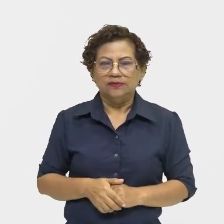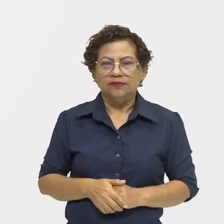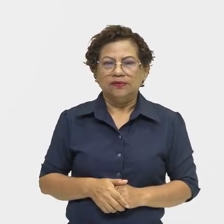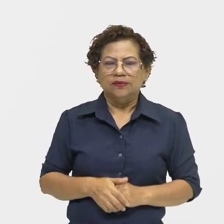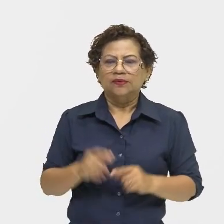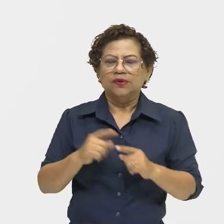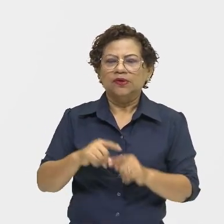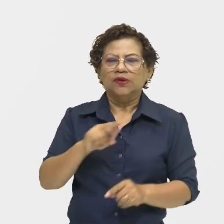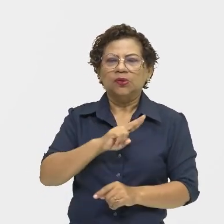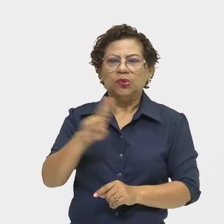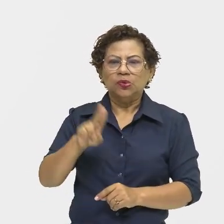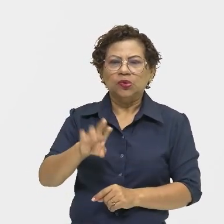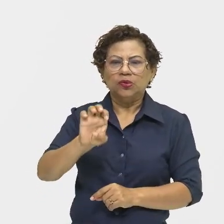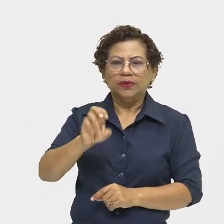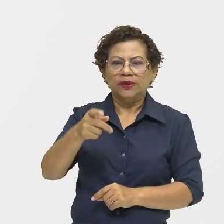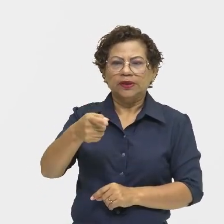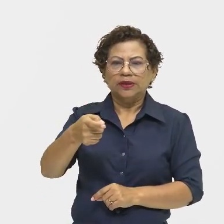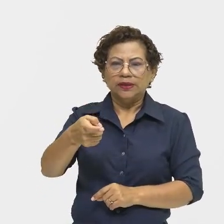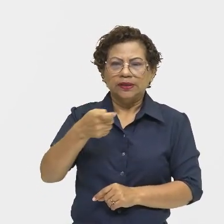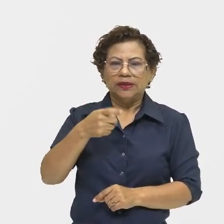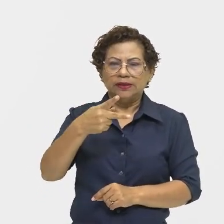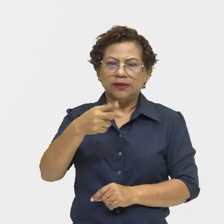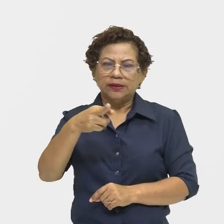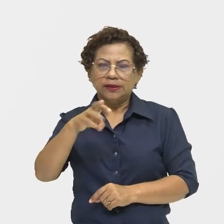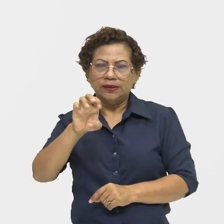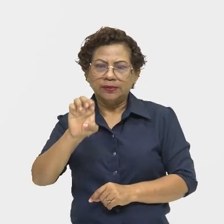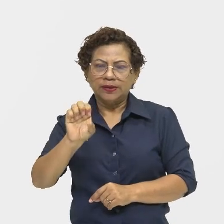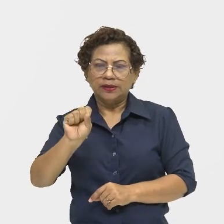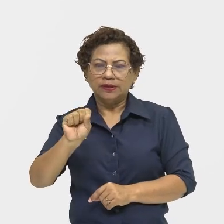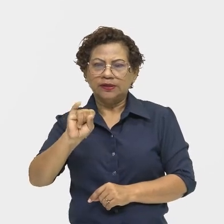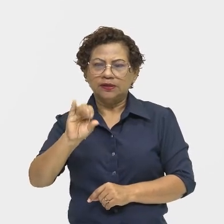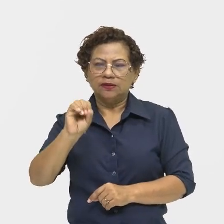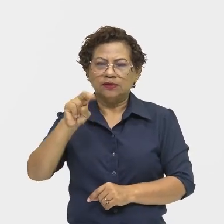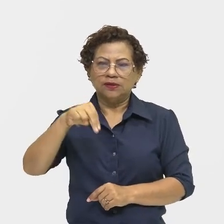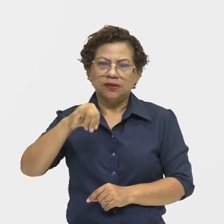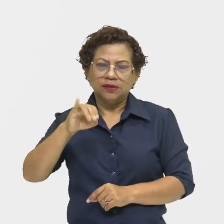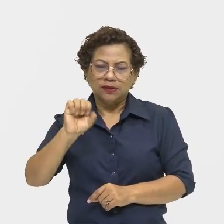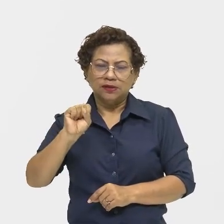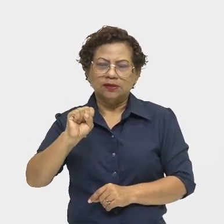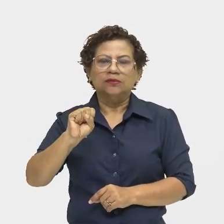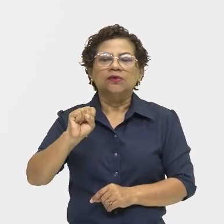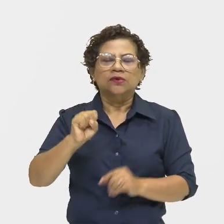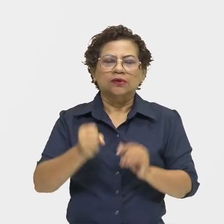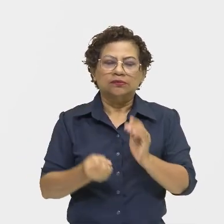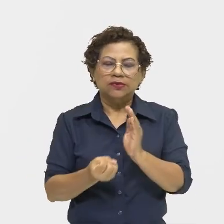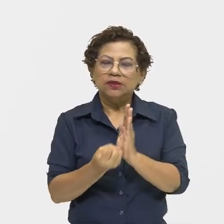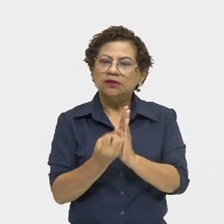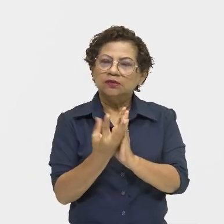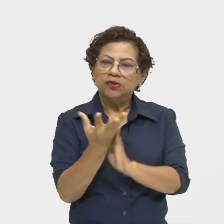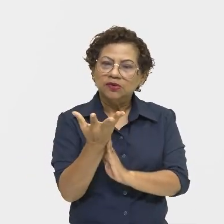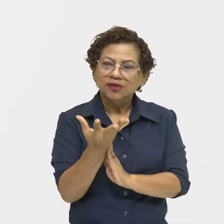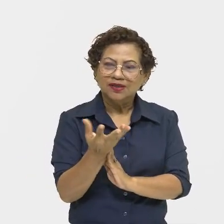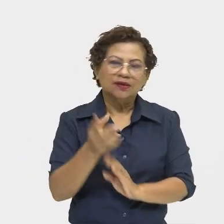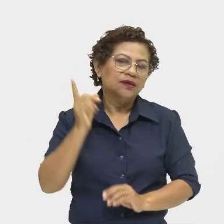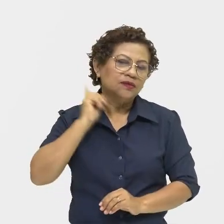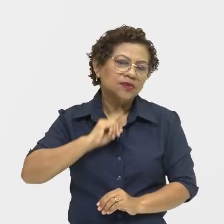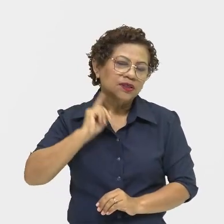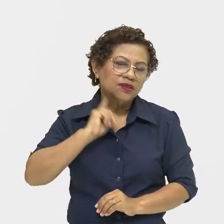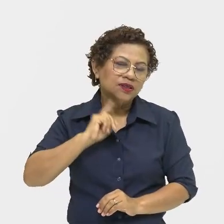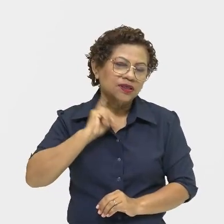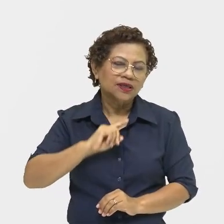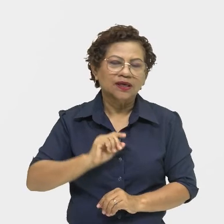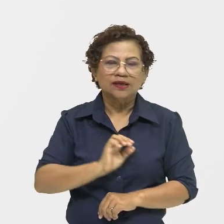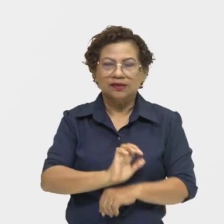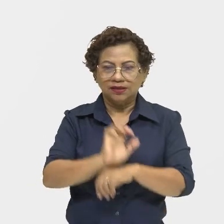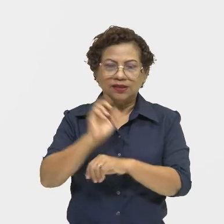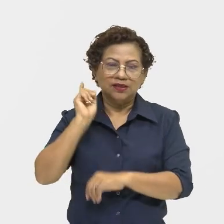pode ser interpretado de várias maneiras, mas, em linhas gerais, pode-se dizer que é representado, representa